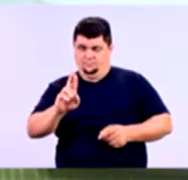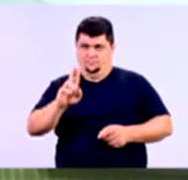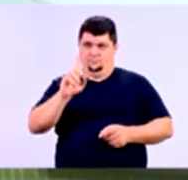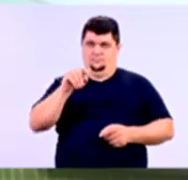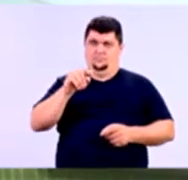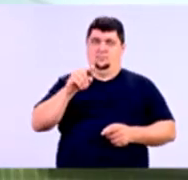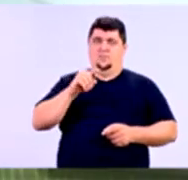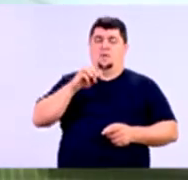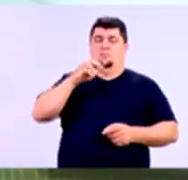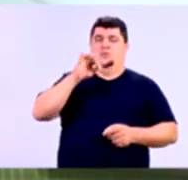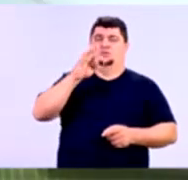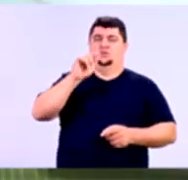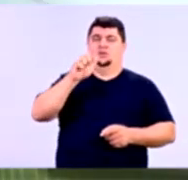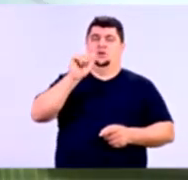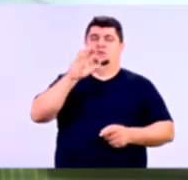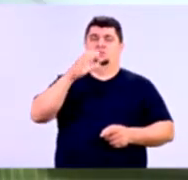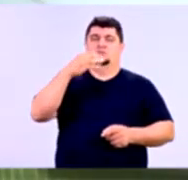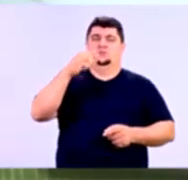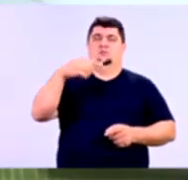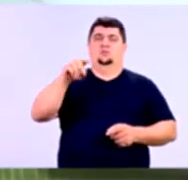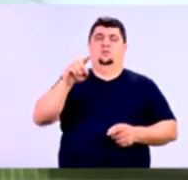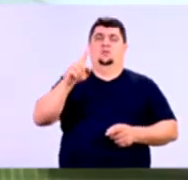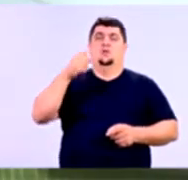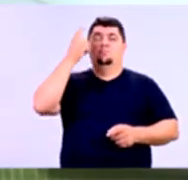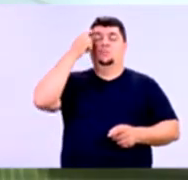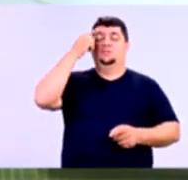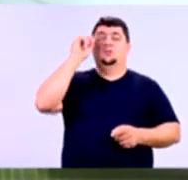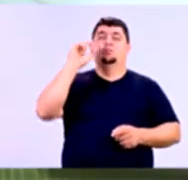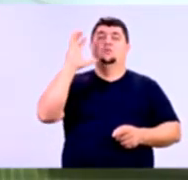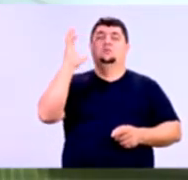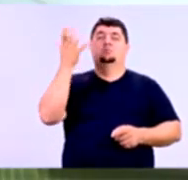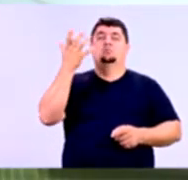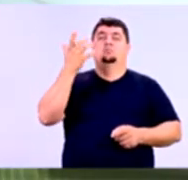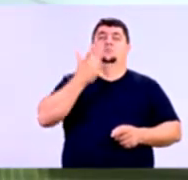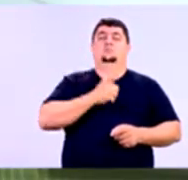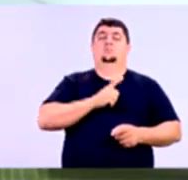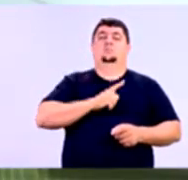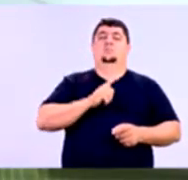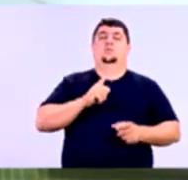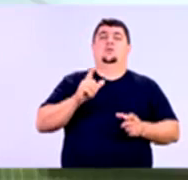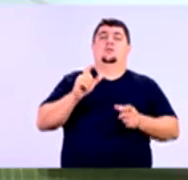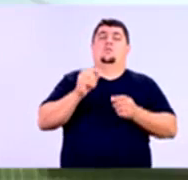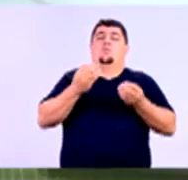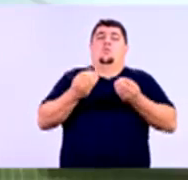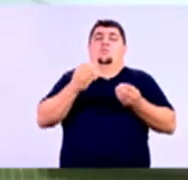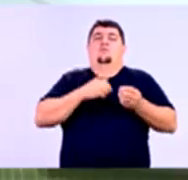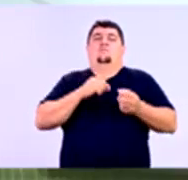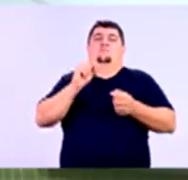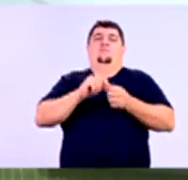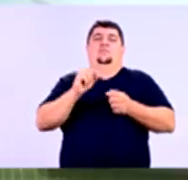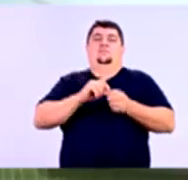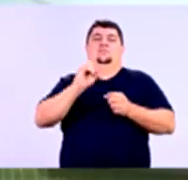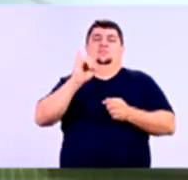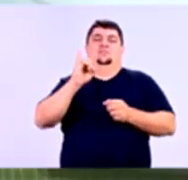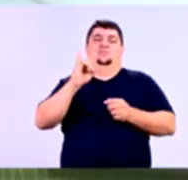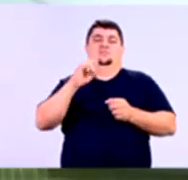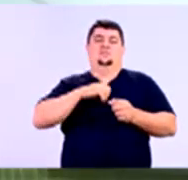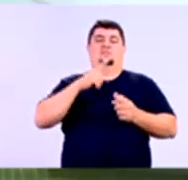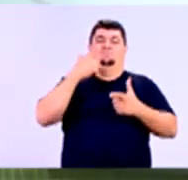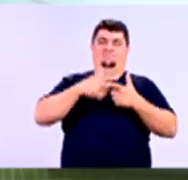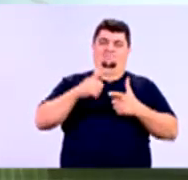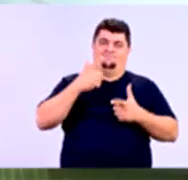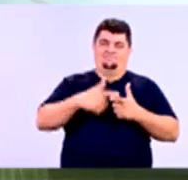é mitigação de risco. Você pensar as consequências, pensar como você vai agir caso a situação desfavorável